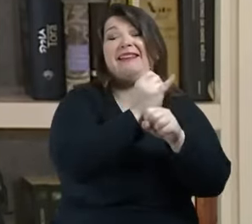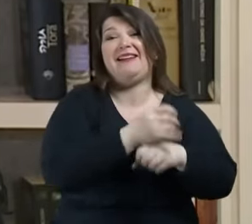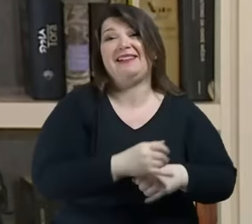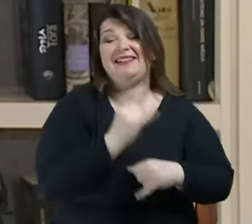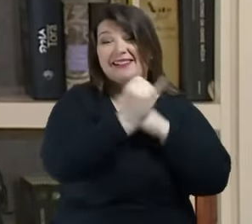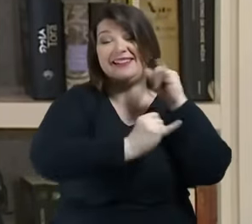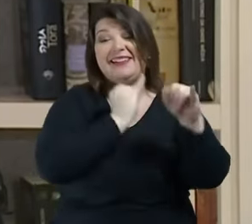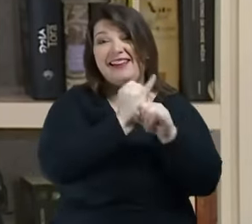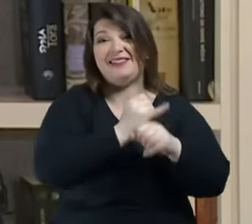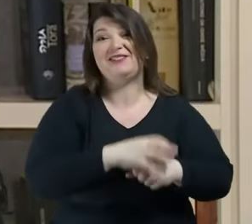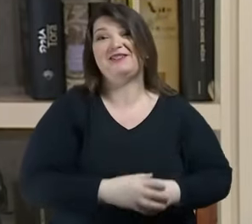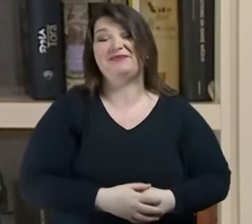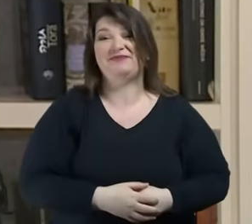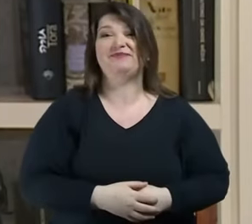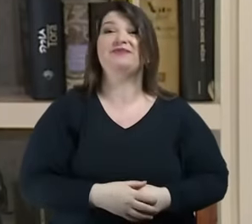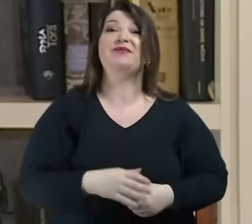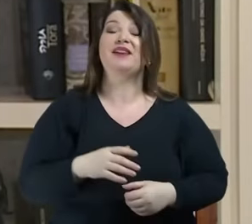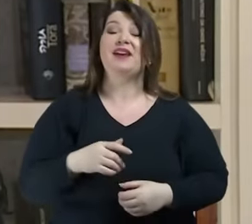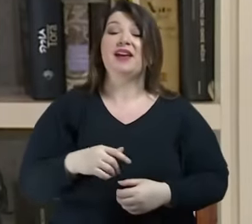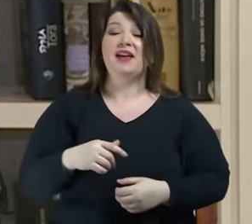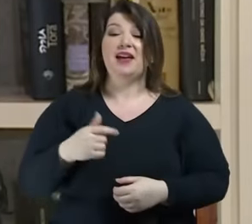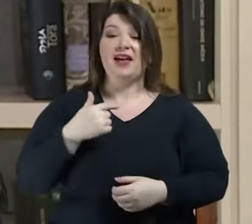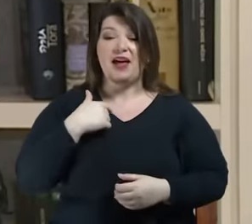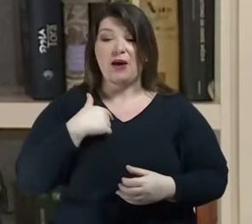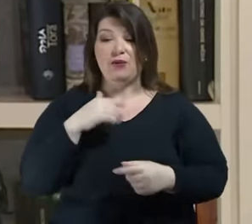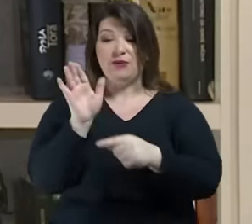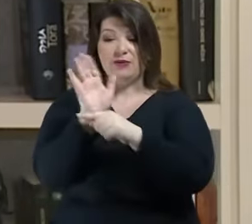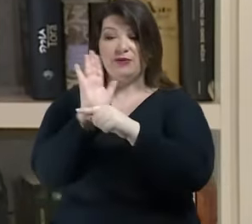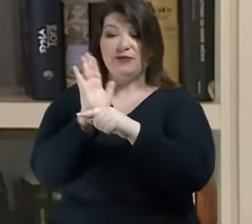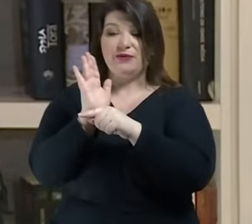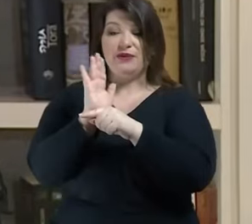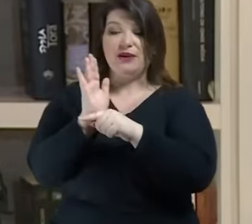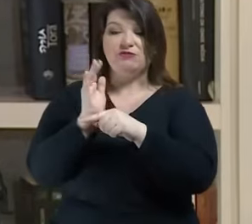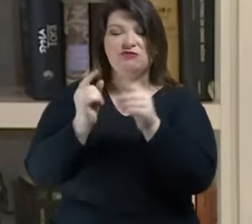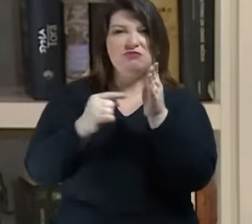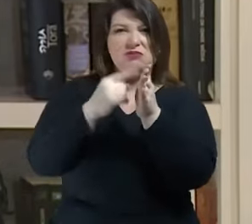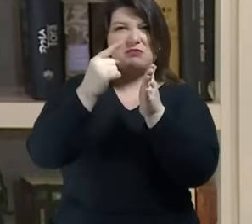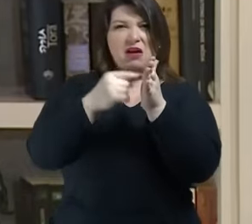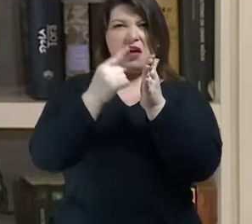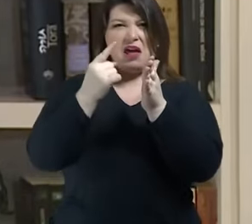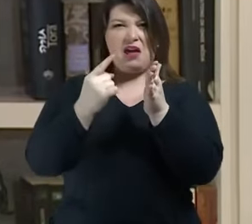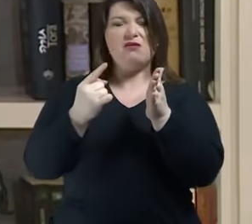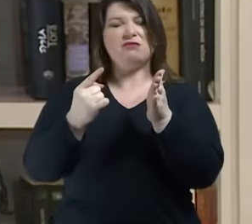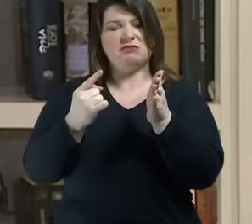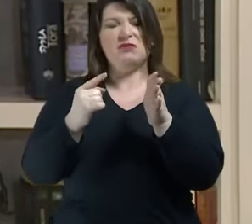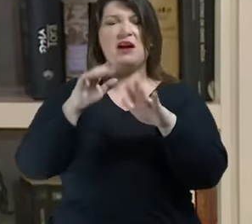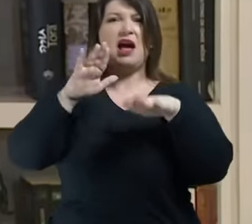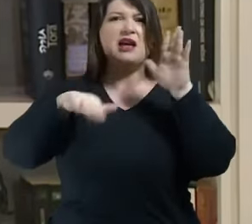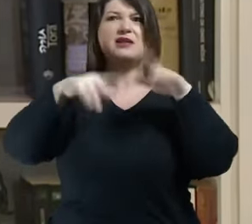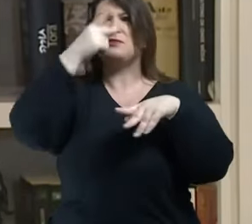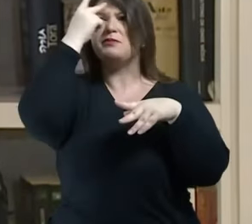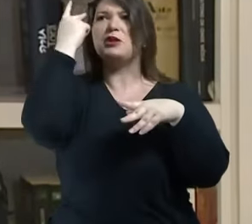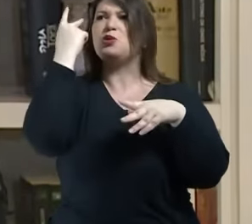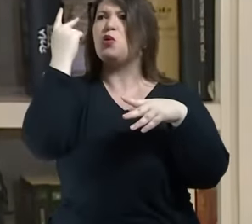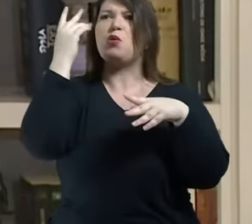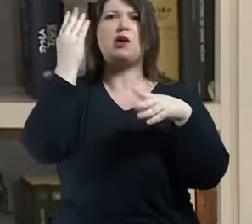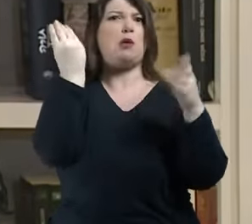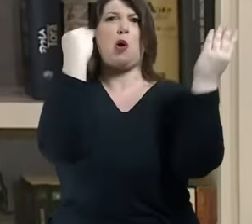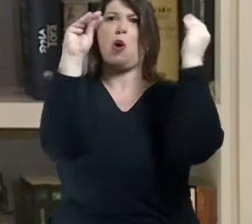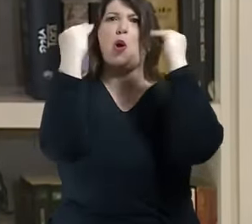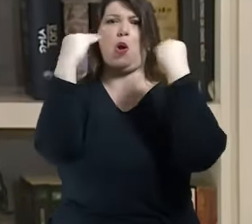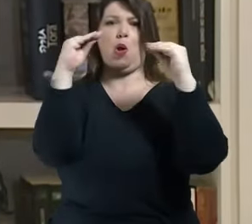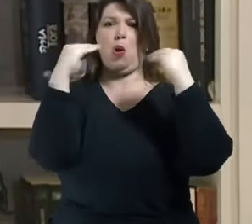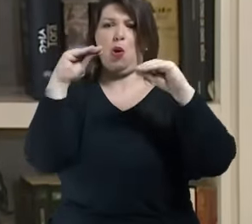primeiros vídeos eu falava muito das pessoas que publicavam tudo que achavam sua vida extraordinária e hoje muitas vezes